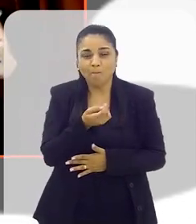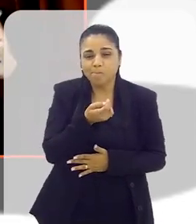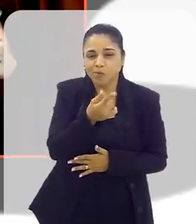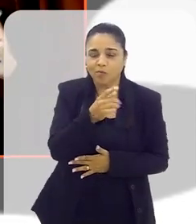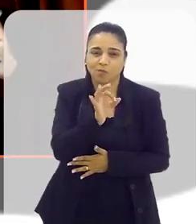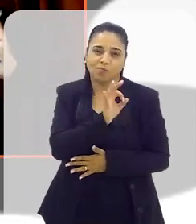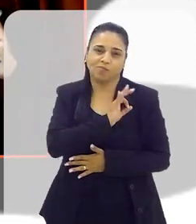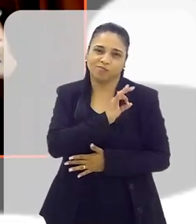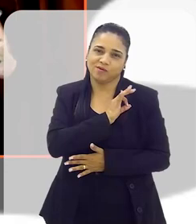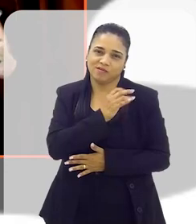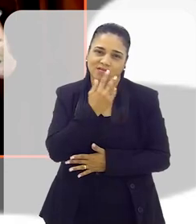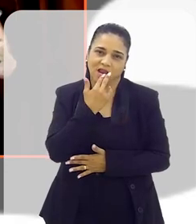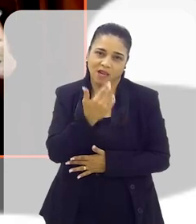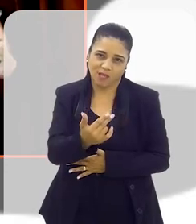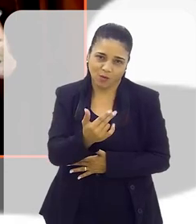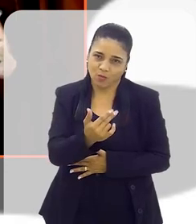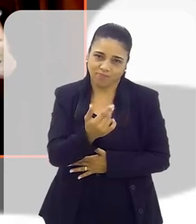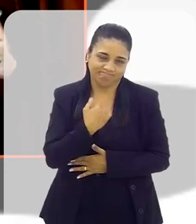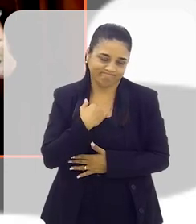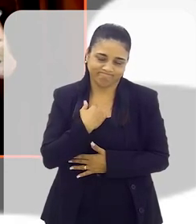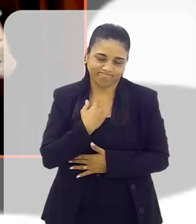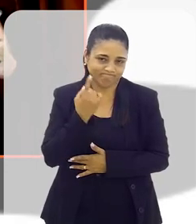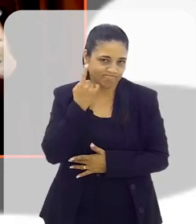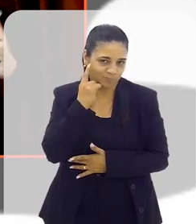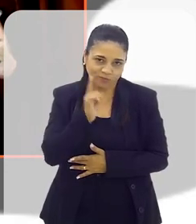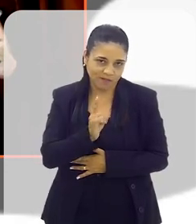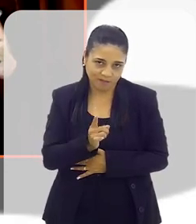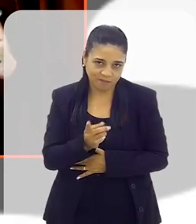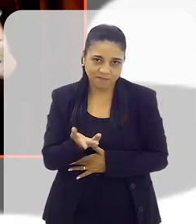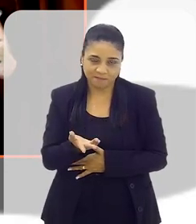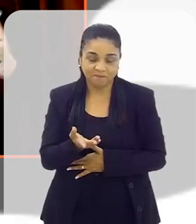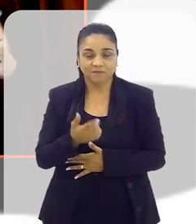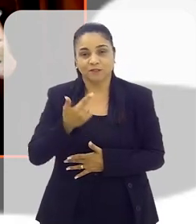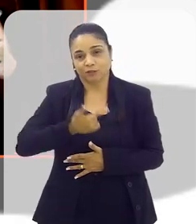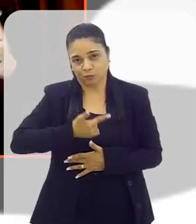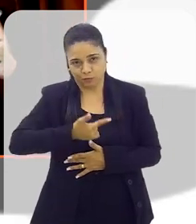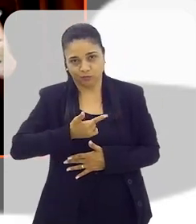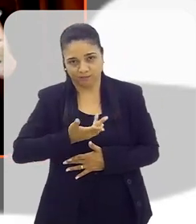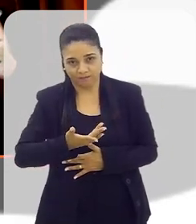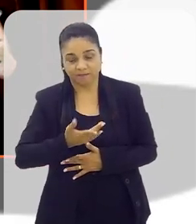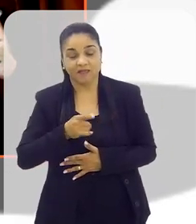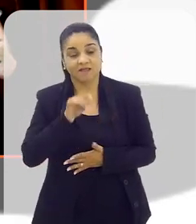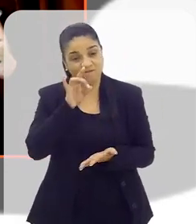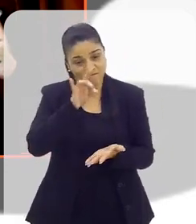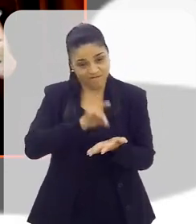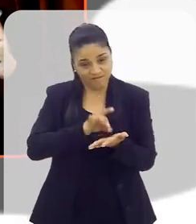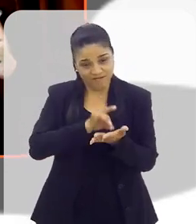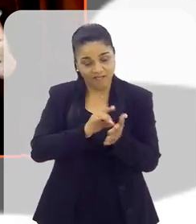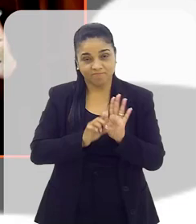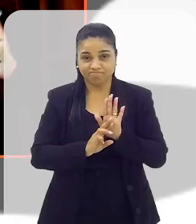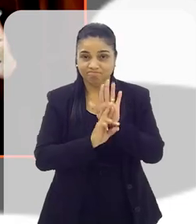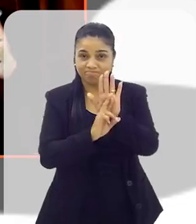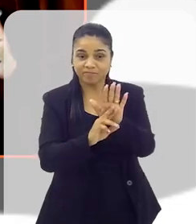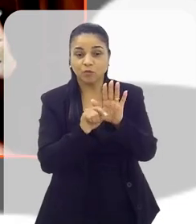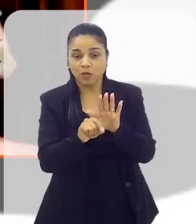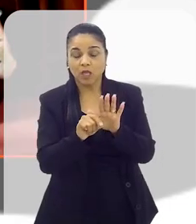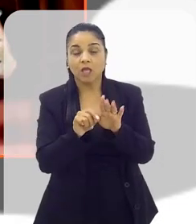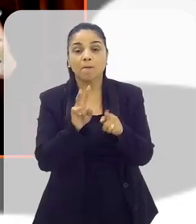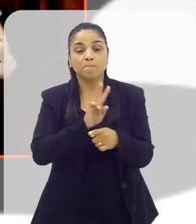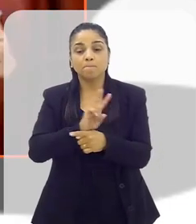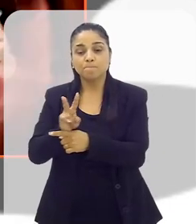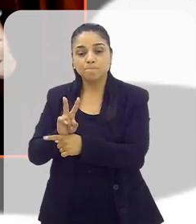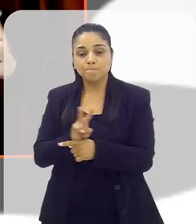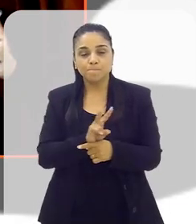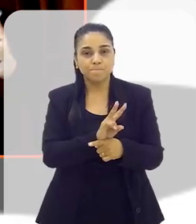pouquíssimos policiais militares falam o segundo idioma. Então, na realidade, eles estão ali mais, na realidade, como um